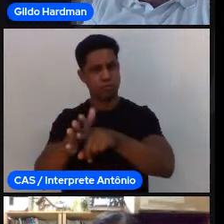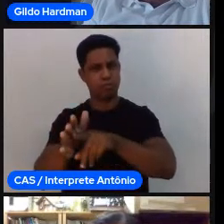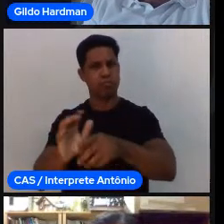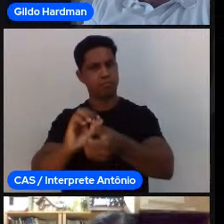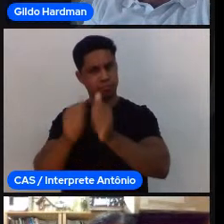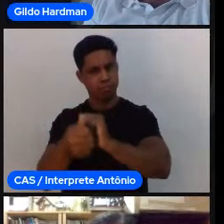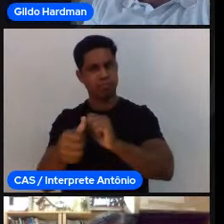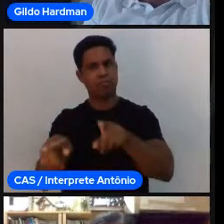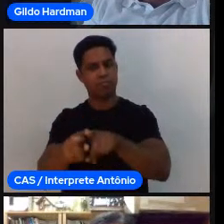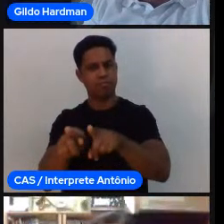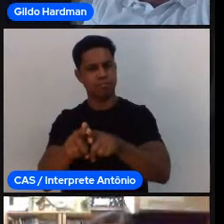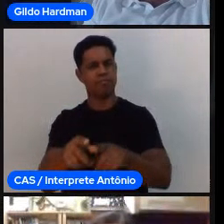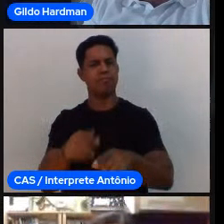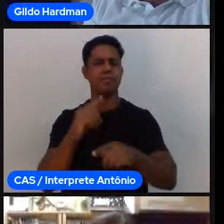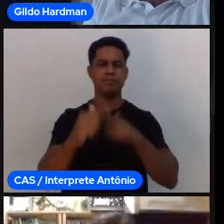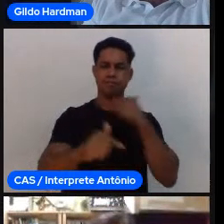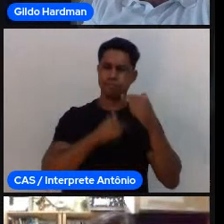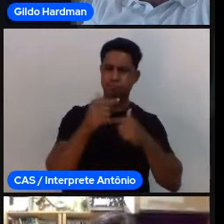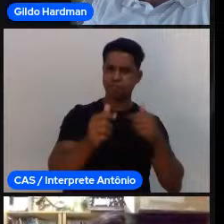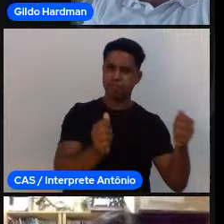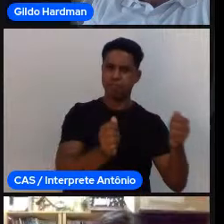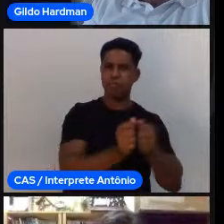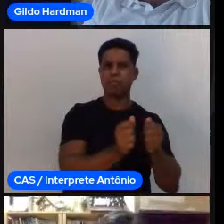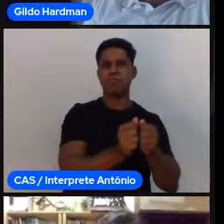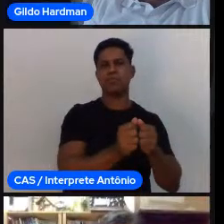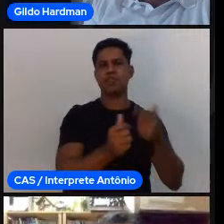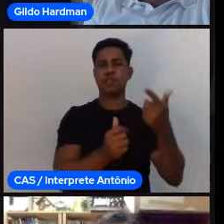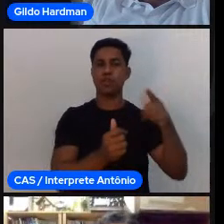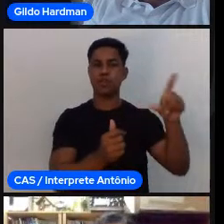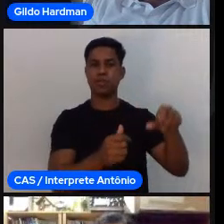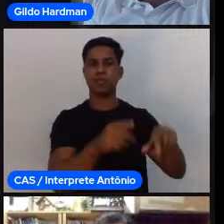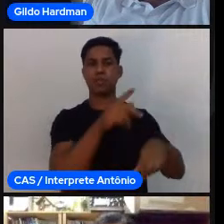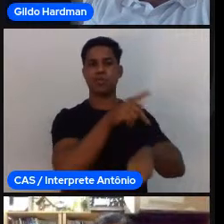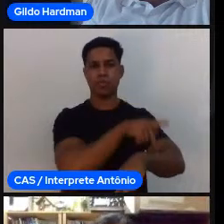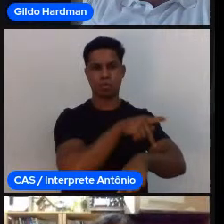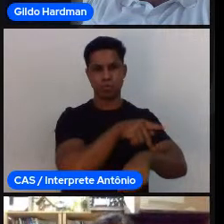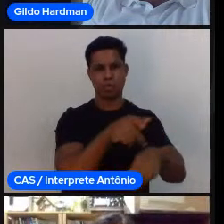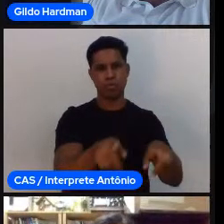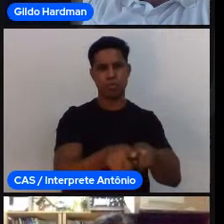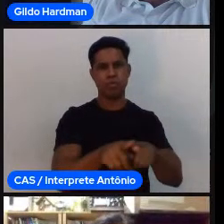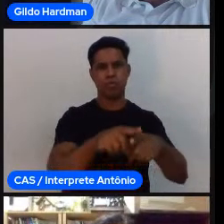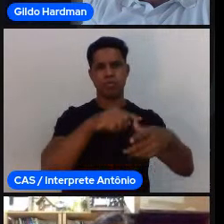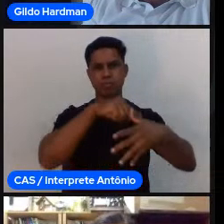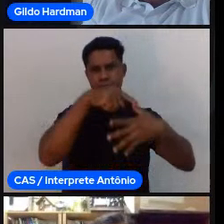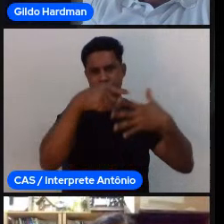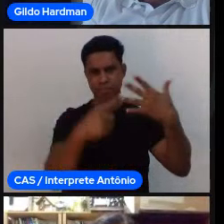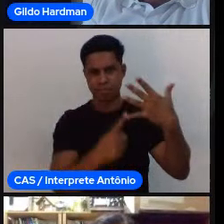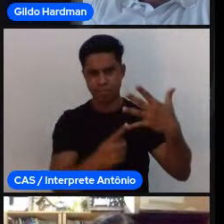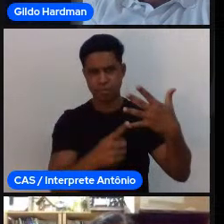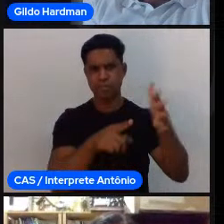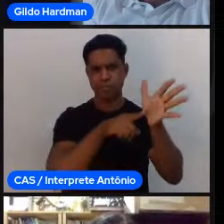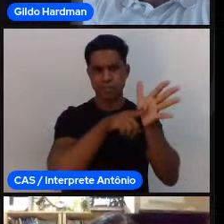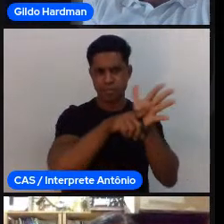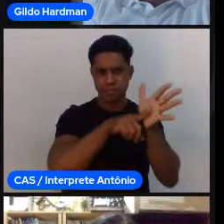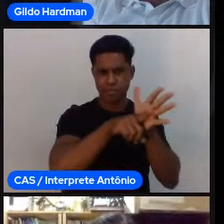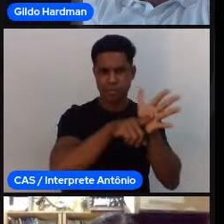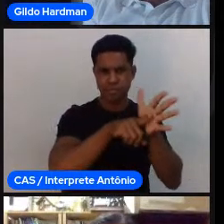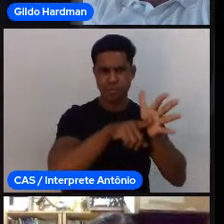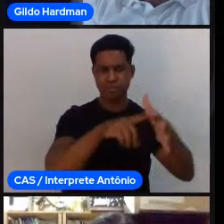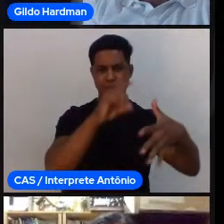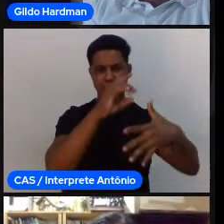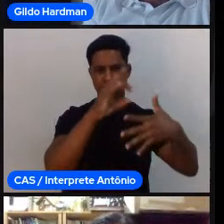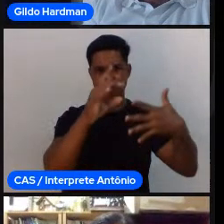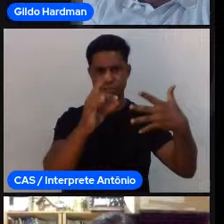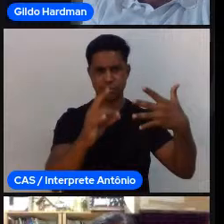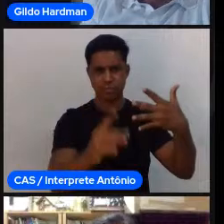Skaglia e Leandro Mazzei. Ali no LEP a gente tem cinco linhas de pesquisa. É uma que a gente vai falar